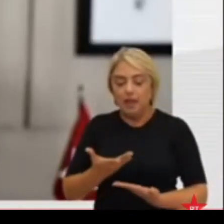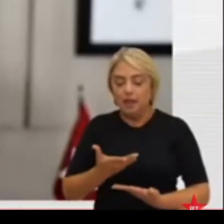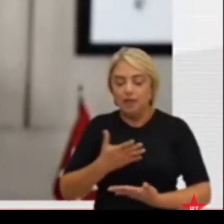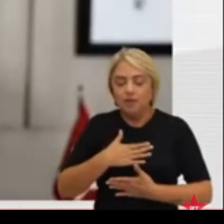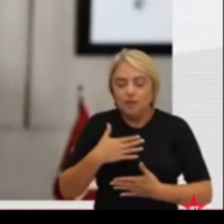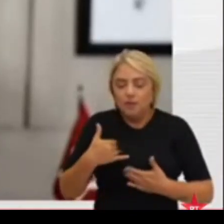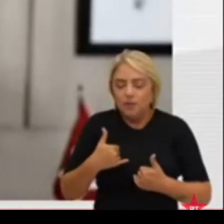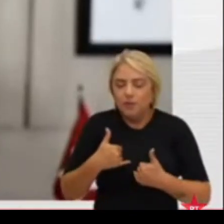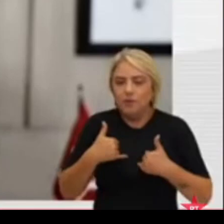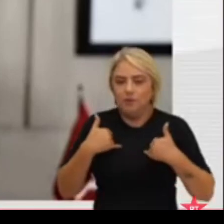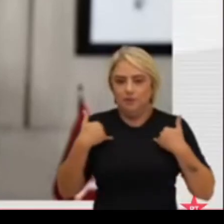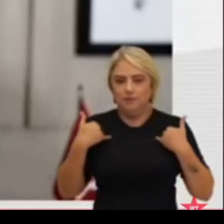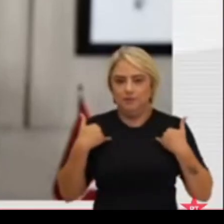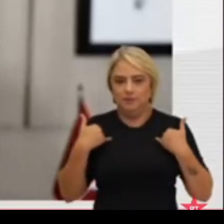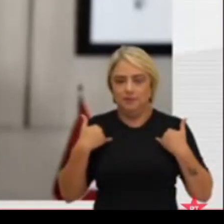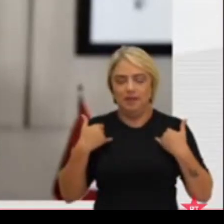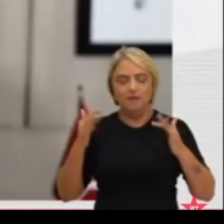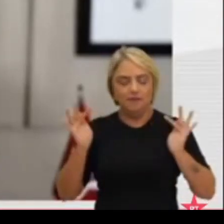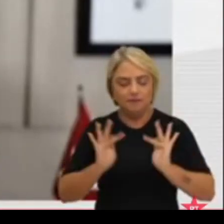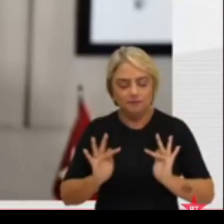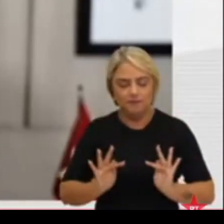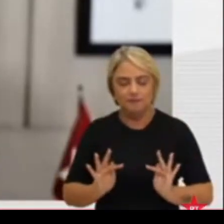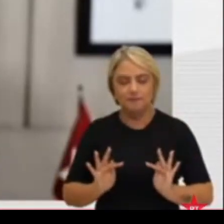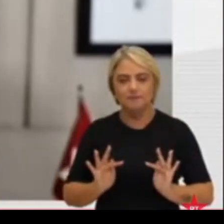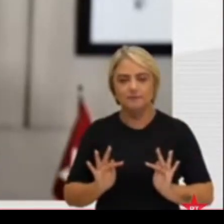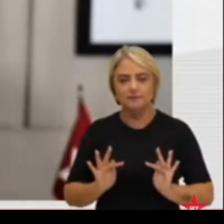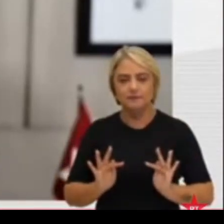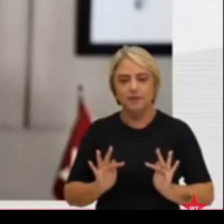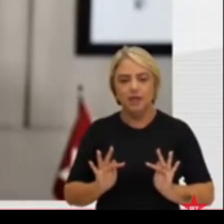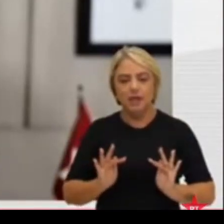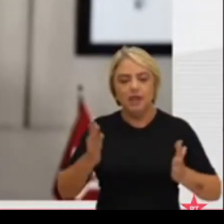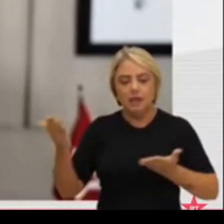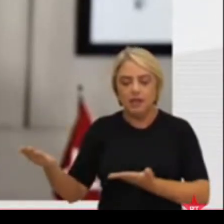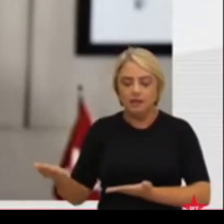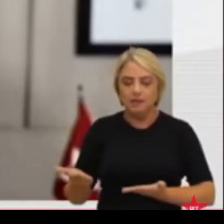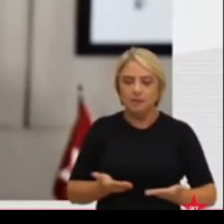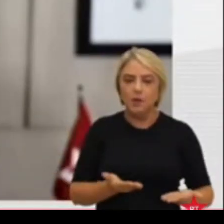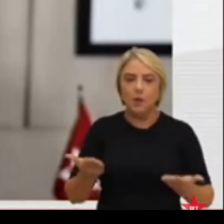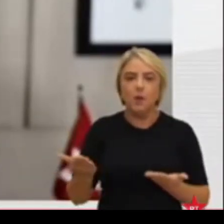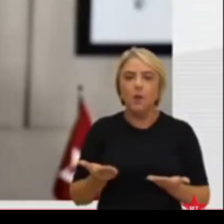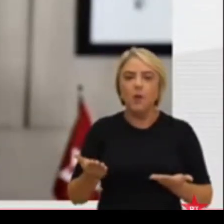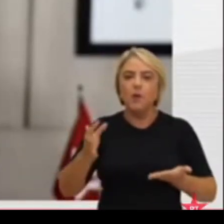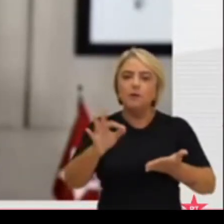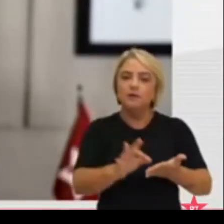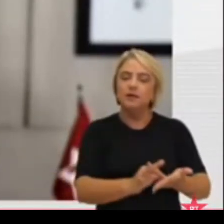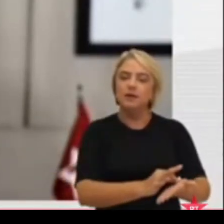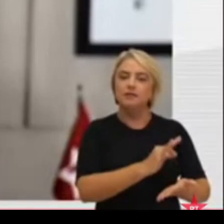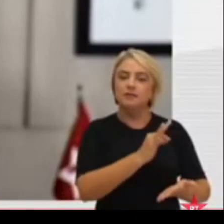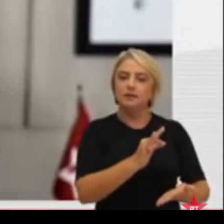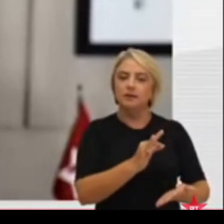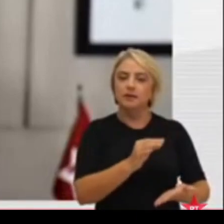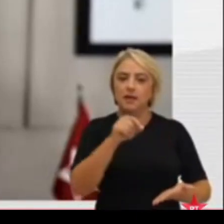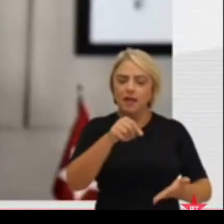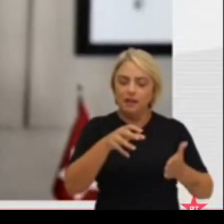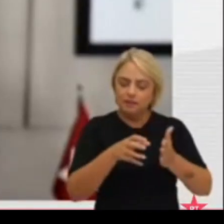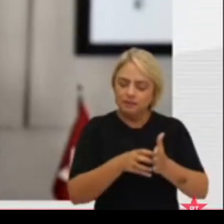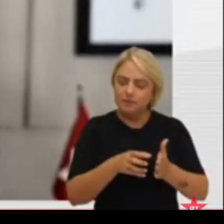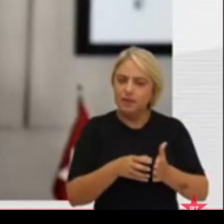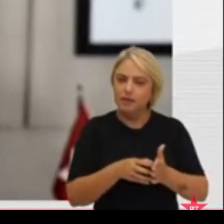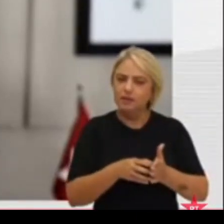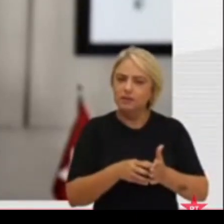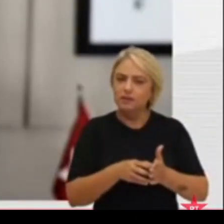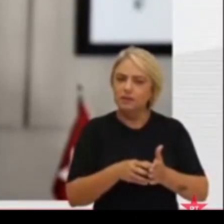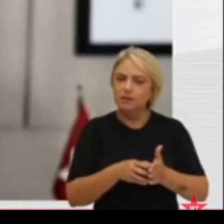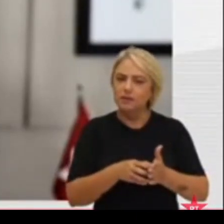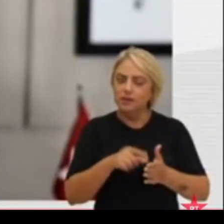orgulho e alegria que recebemos hoje a sua filiação a este partido que ousamos